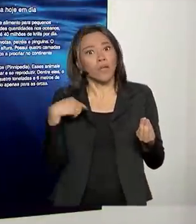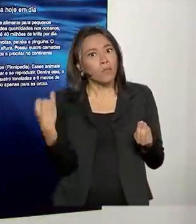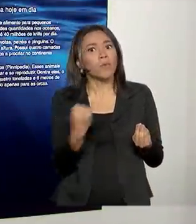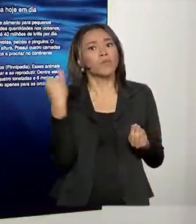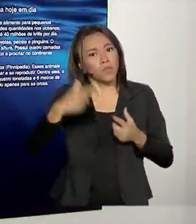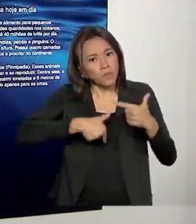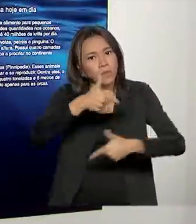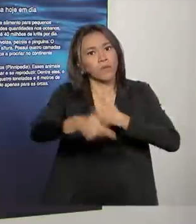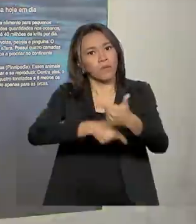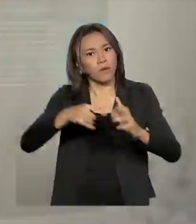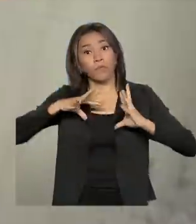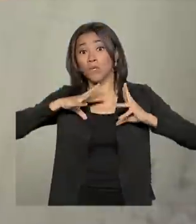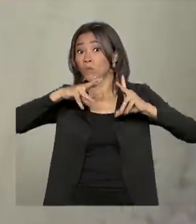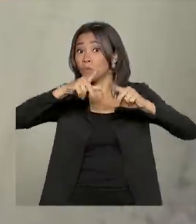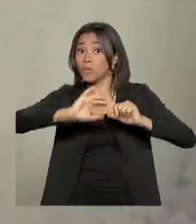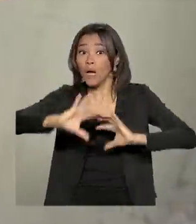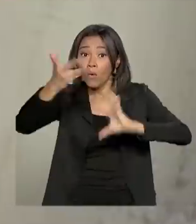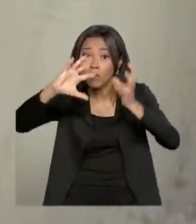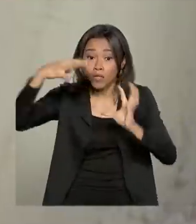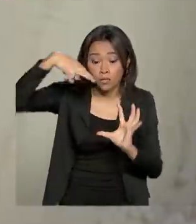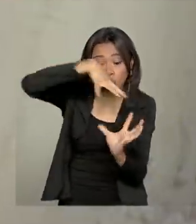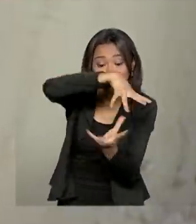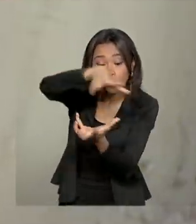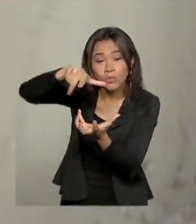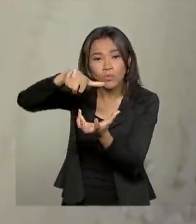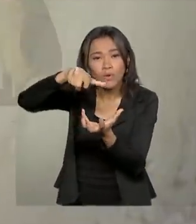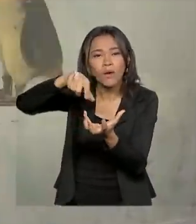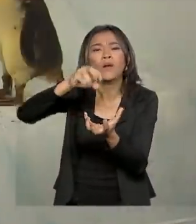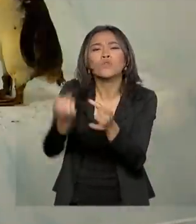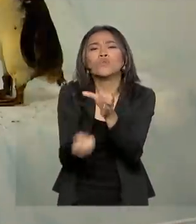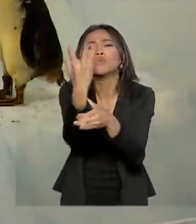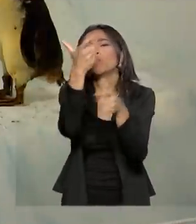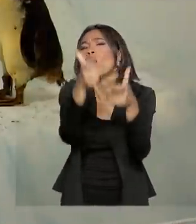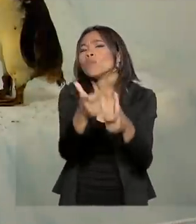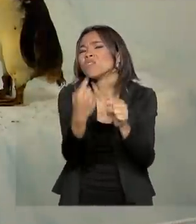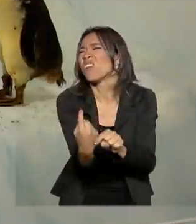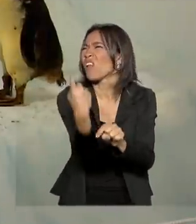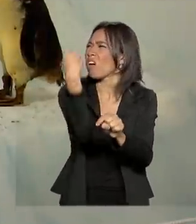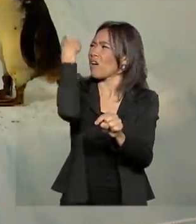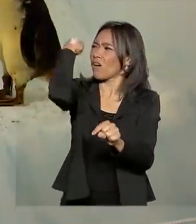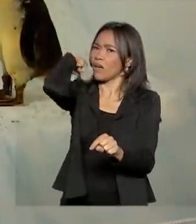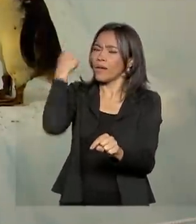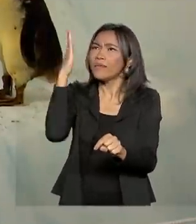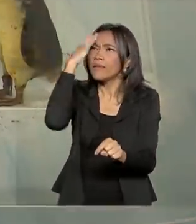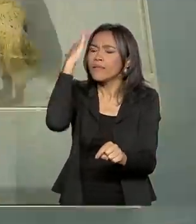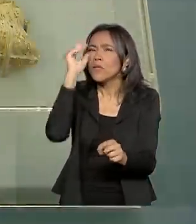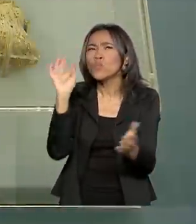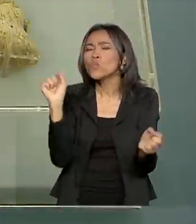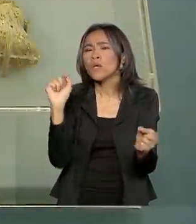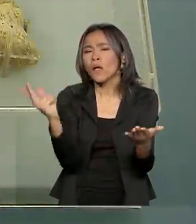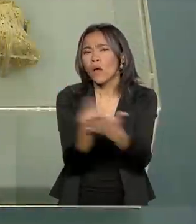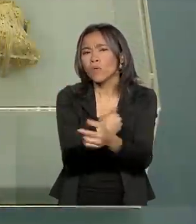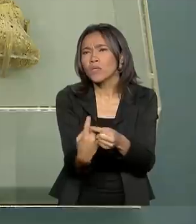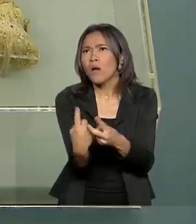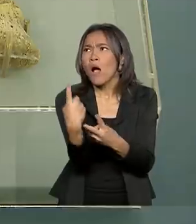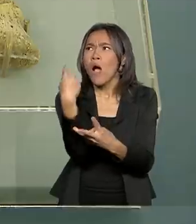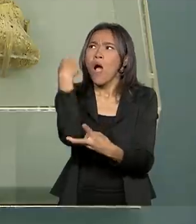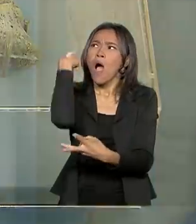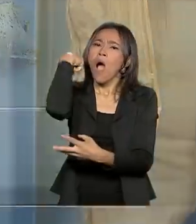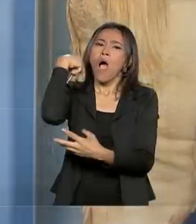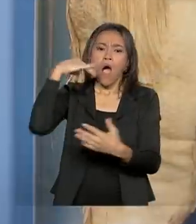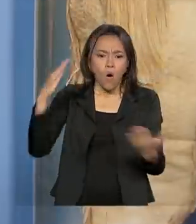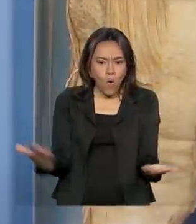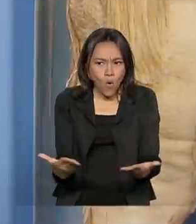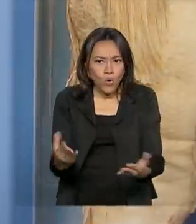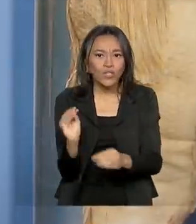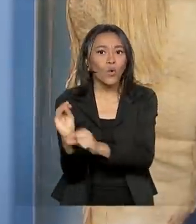diversidade atual do nosso planeta tem uma origem no passado. Então, gente entendendo essa origem, a gente consegue preservar o que